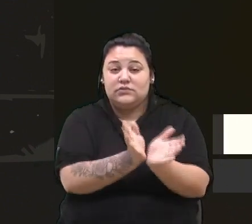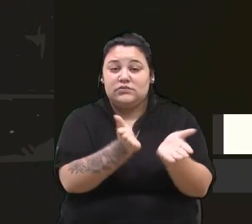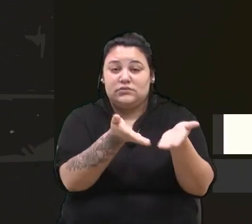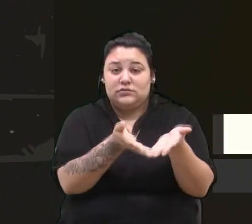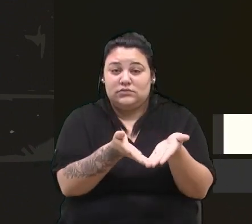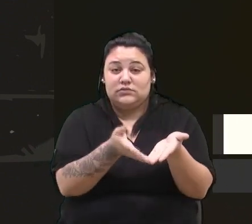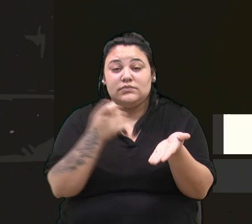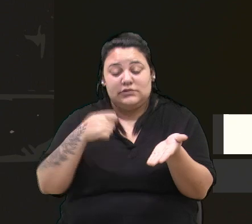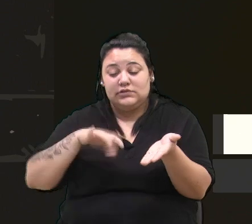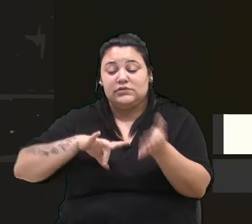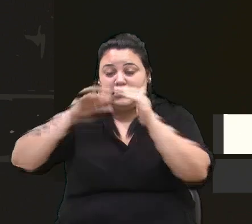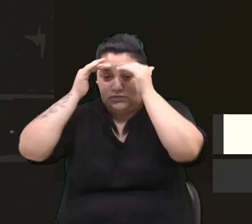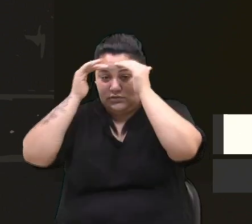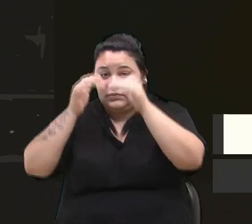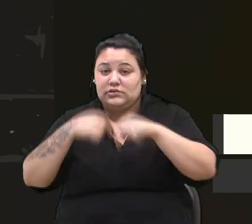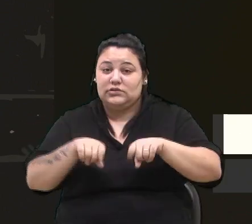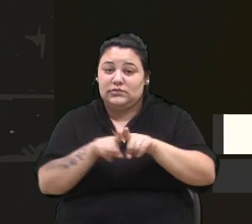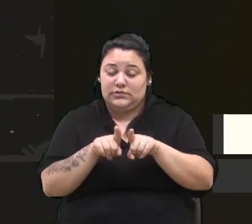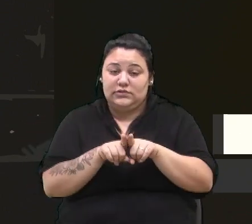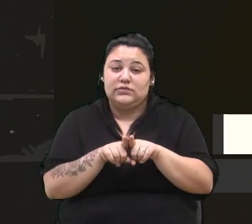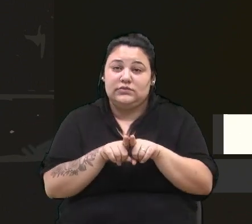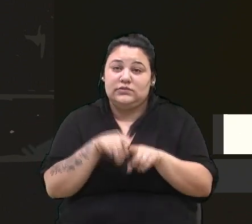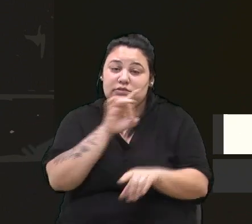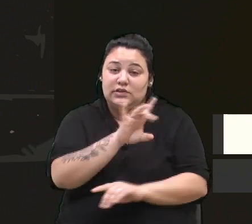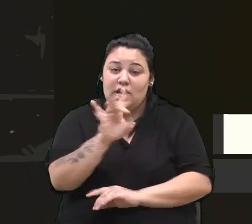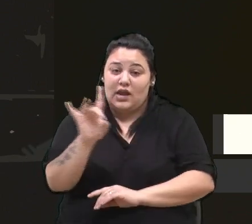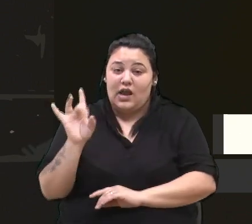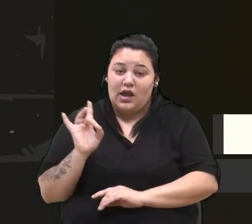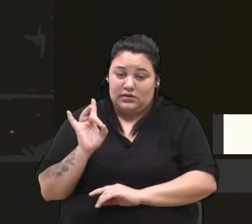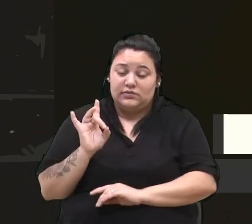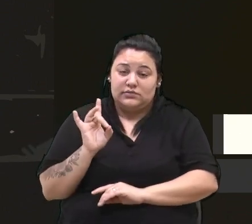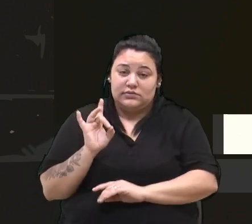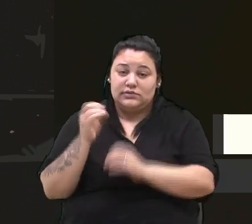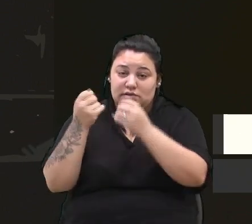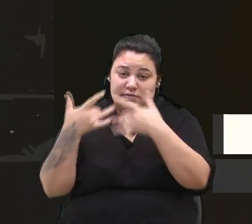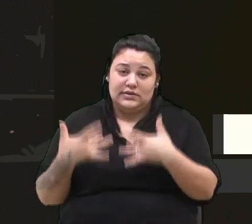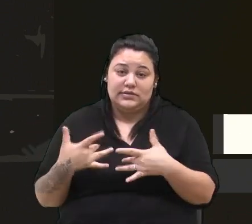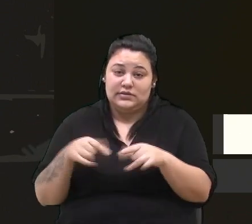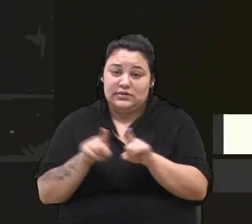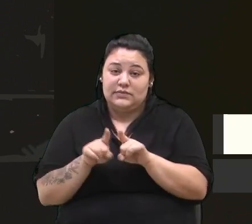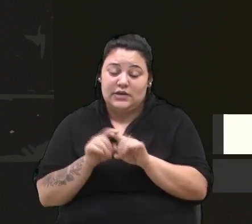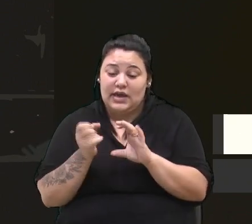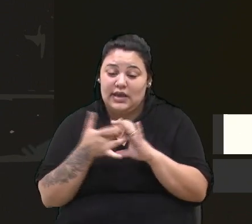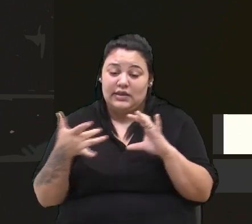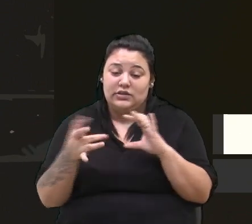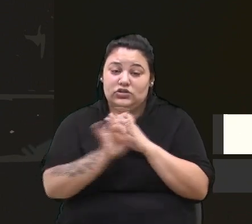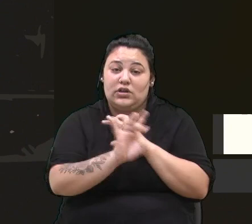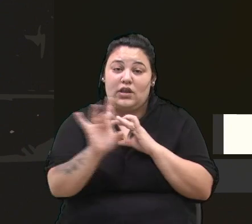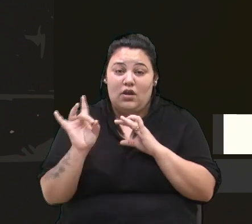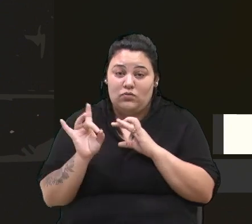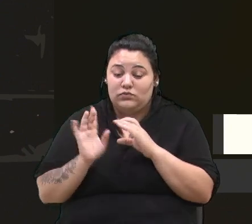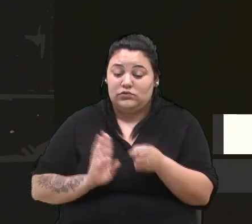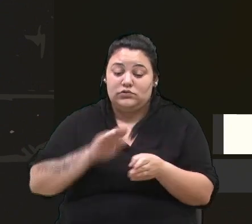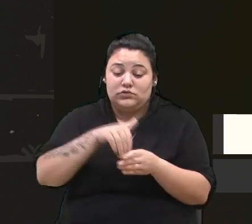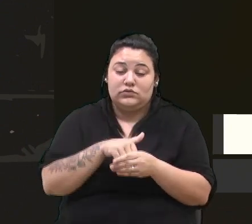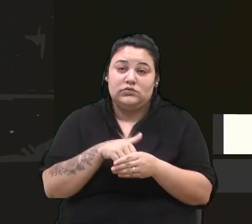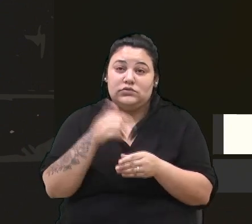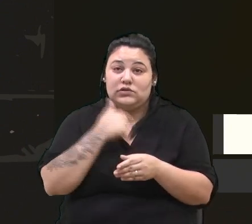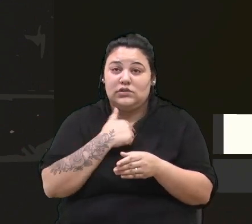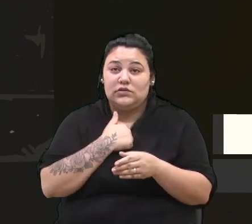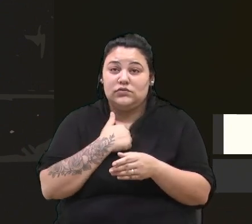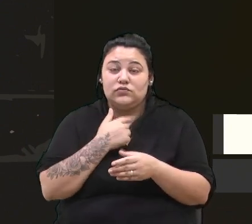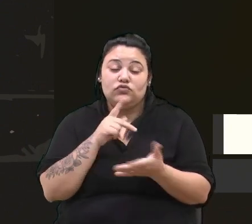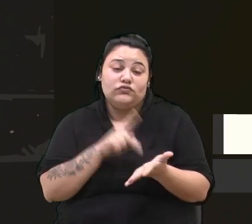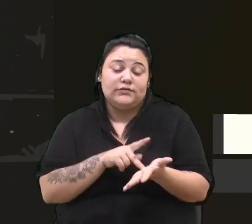precisam ser respeitadas na sua interpretação e na sua formulação. E os votos, eu de fato fico